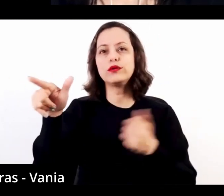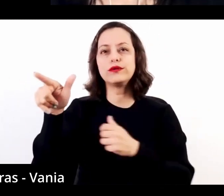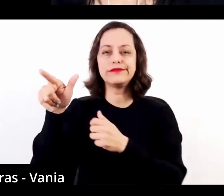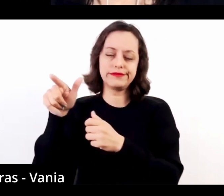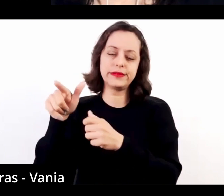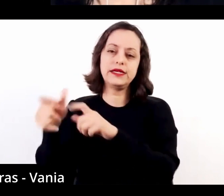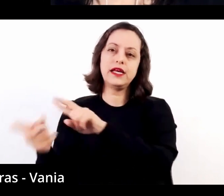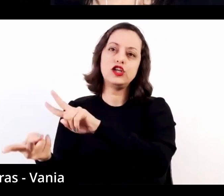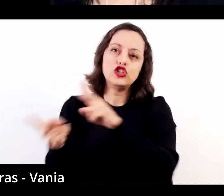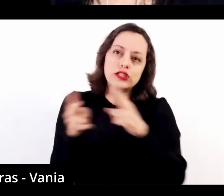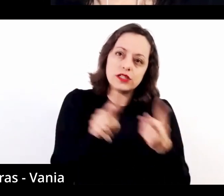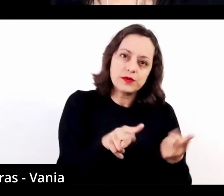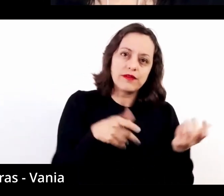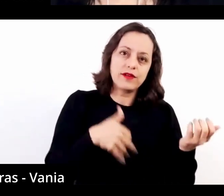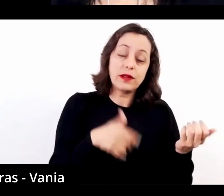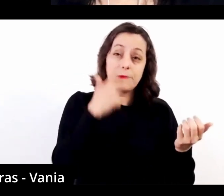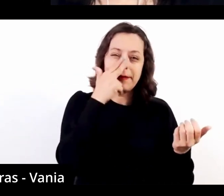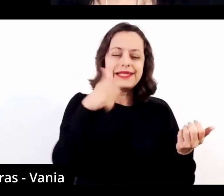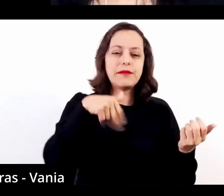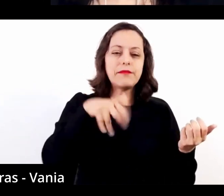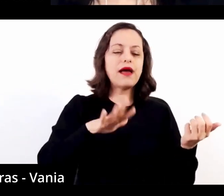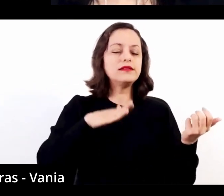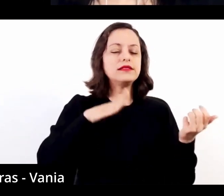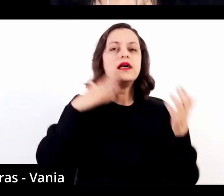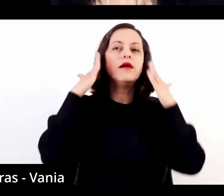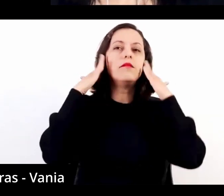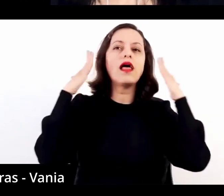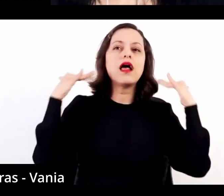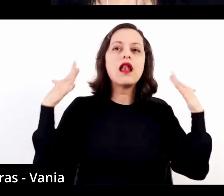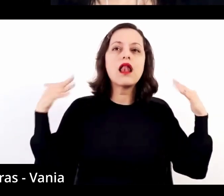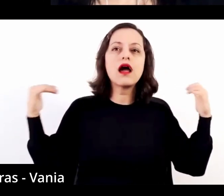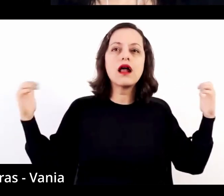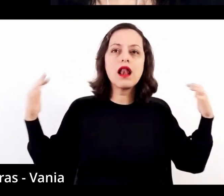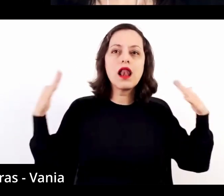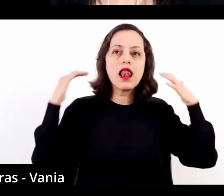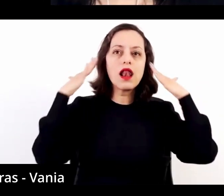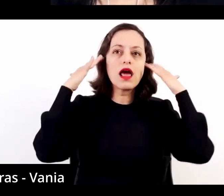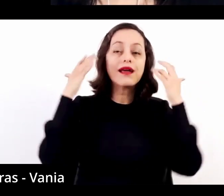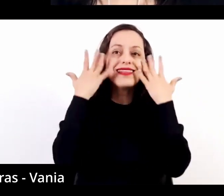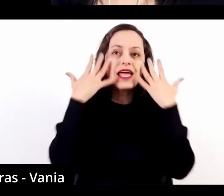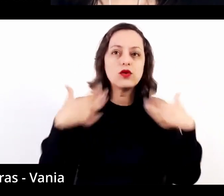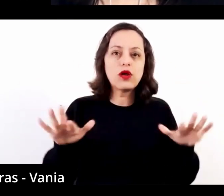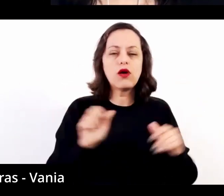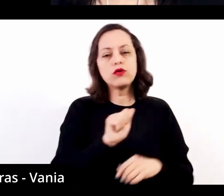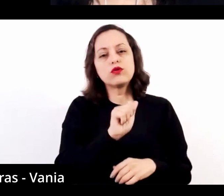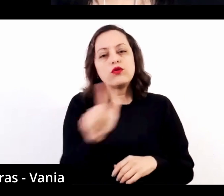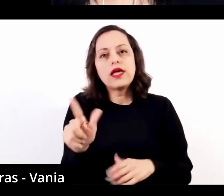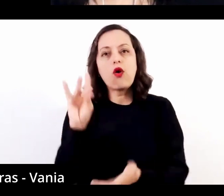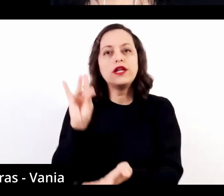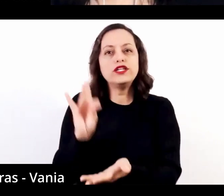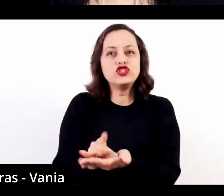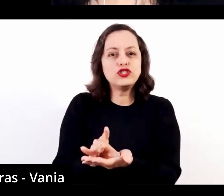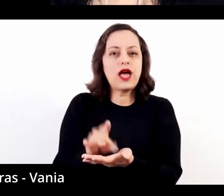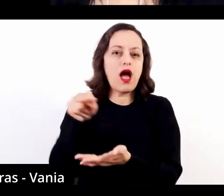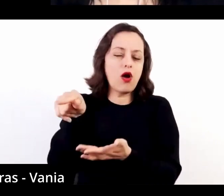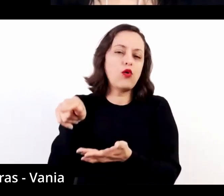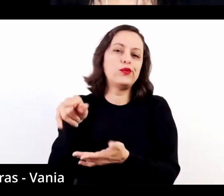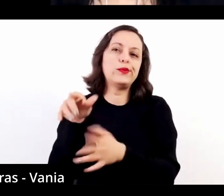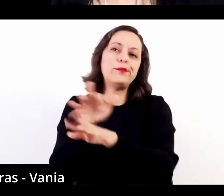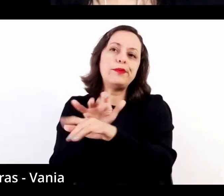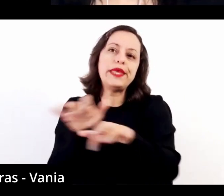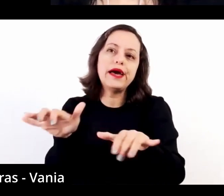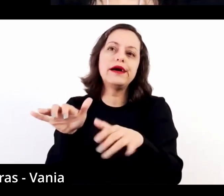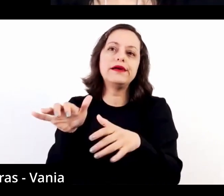podem eventualmente soar de maneira mais orgânica ou mais natural do que eventualmente em seus instrumentos originais. E aí a